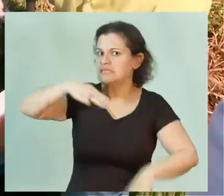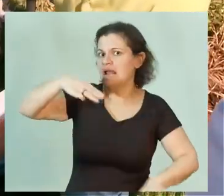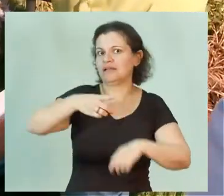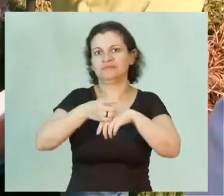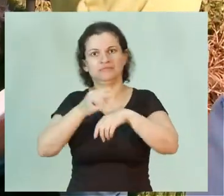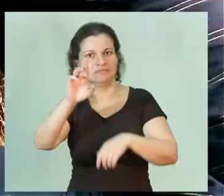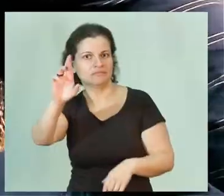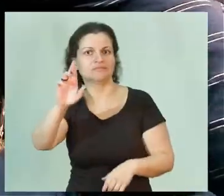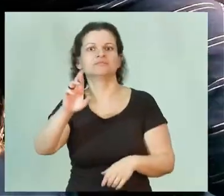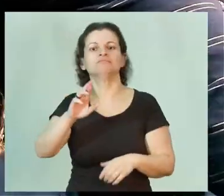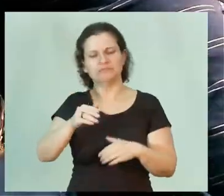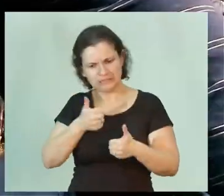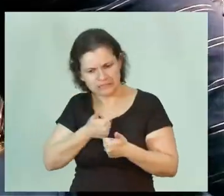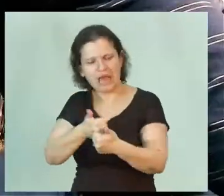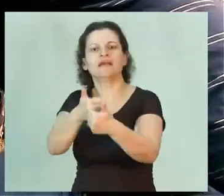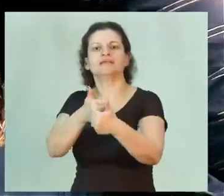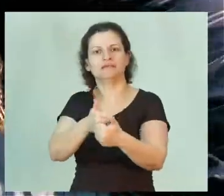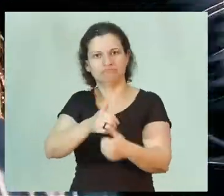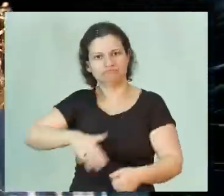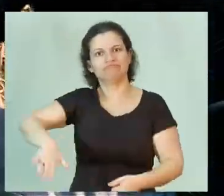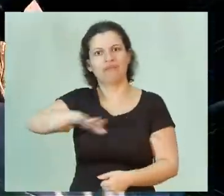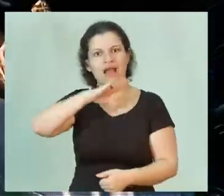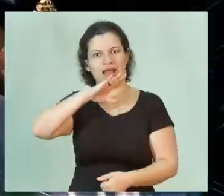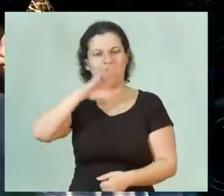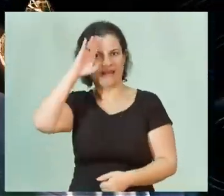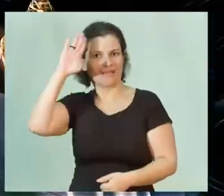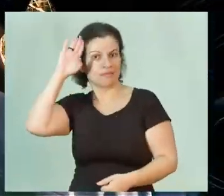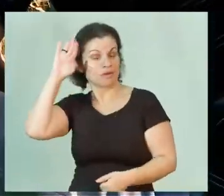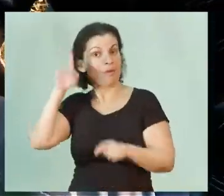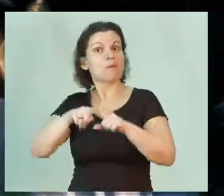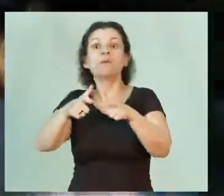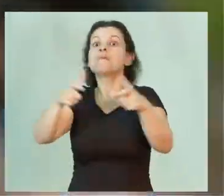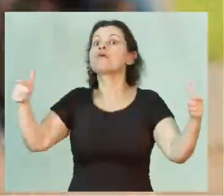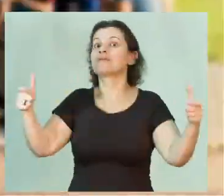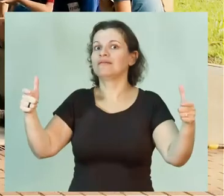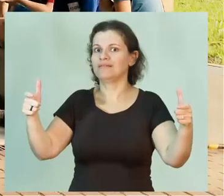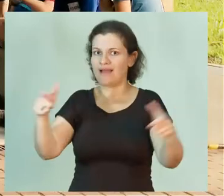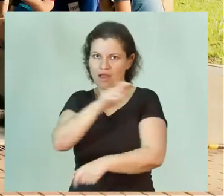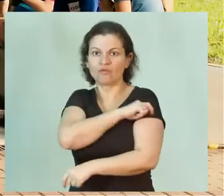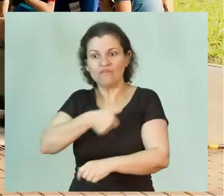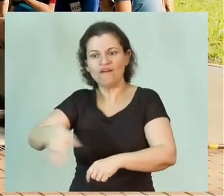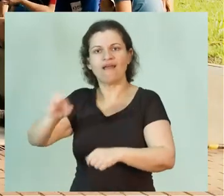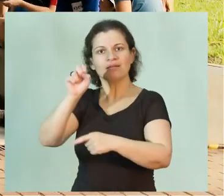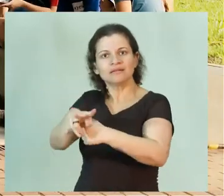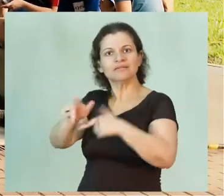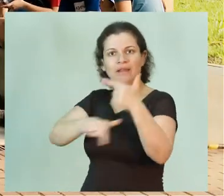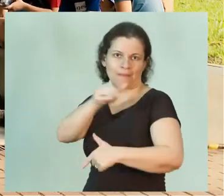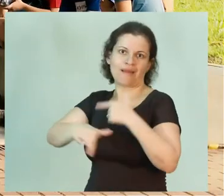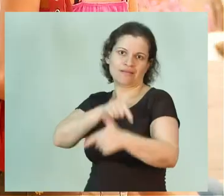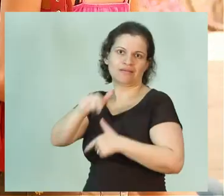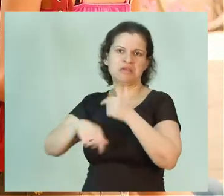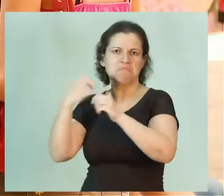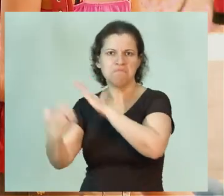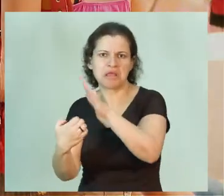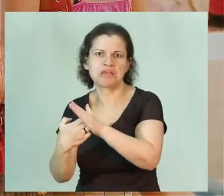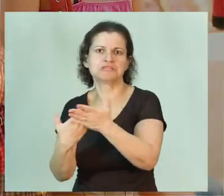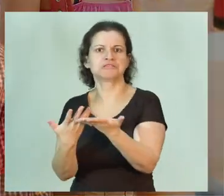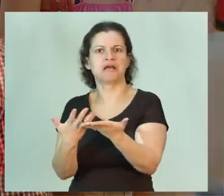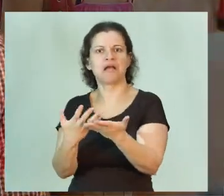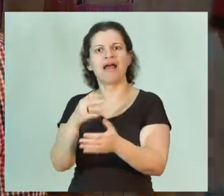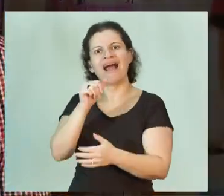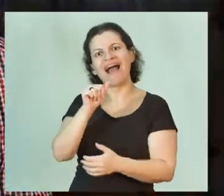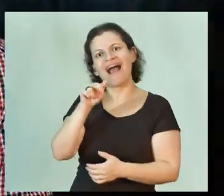mas a maior parte de nossos alunos vão para o mercado. Eles trabalham em empresas agroindustriais ou empresas de